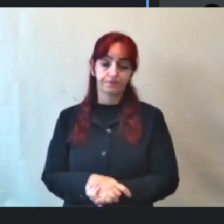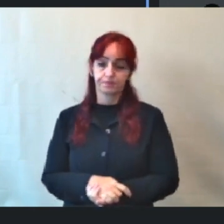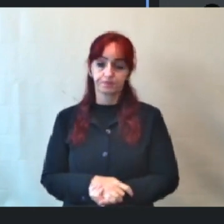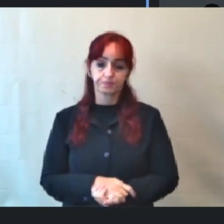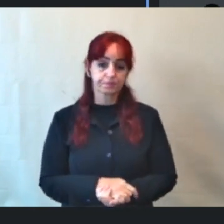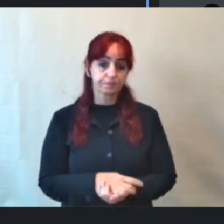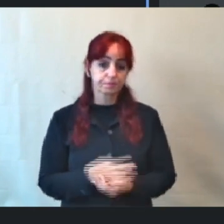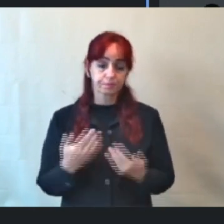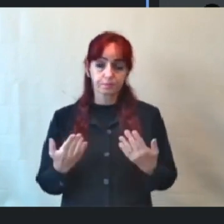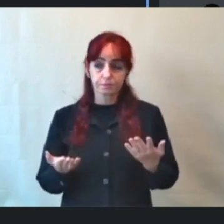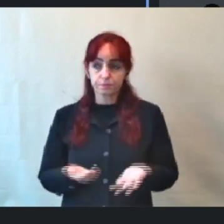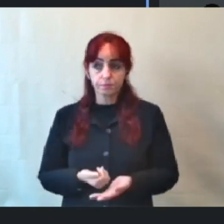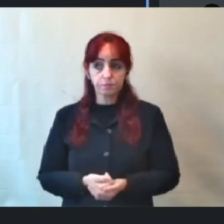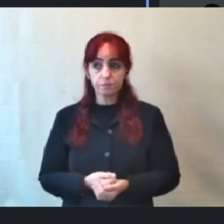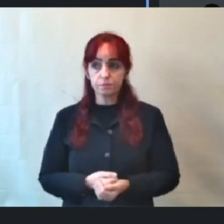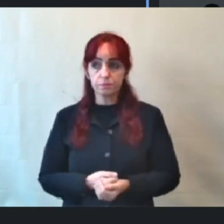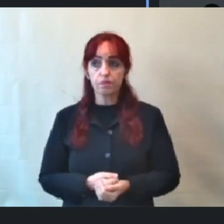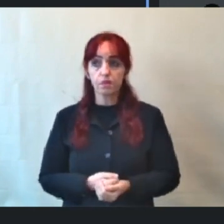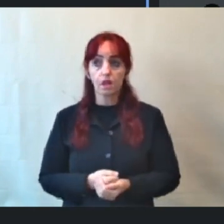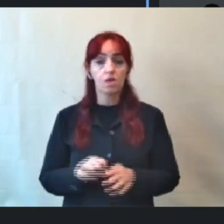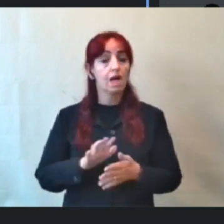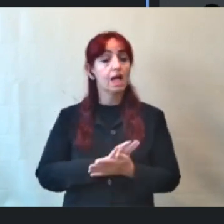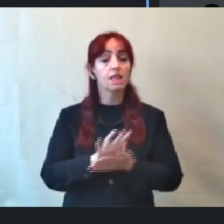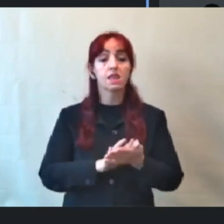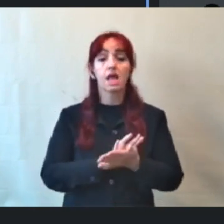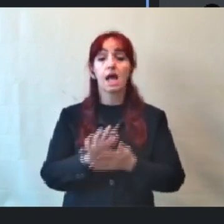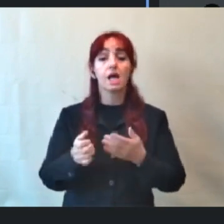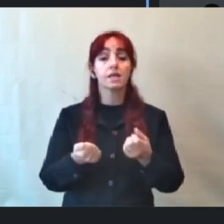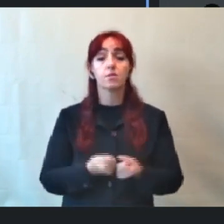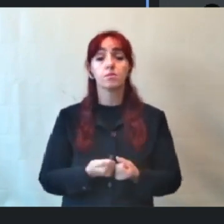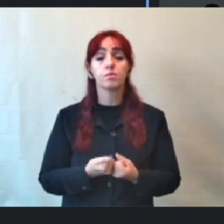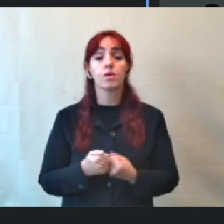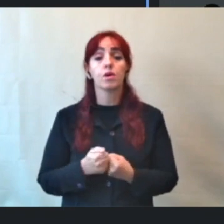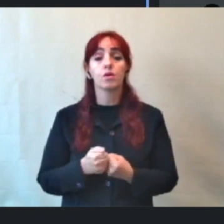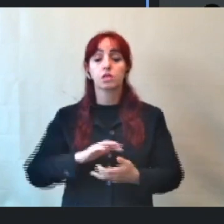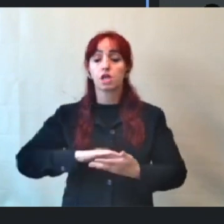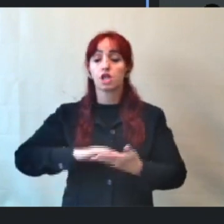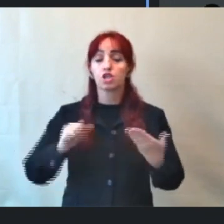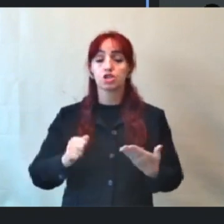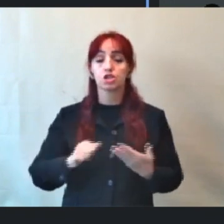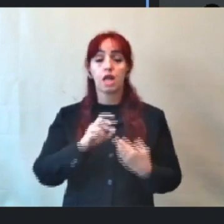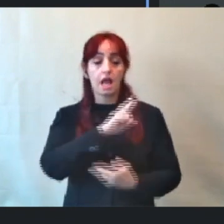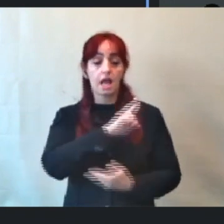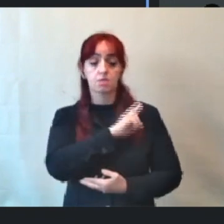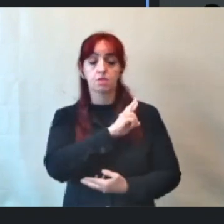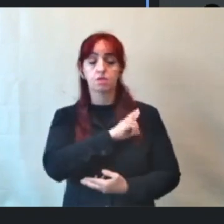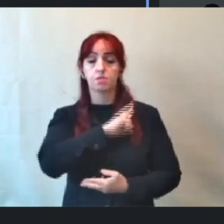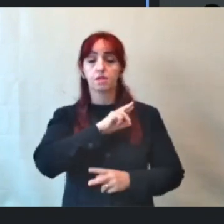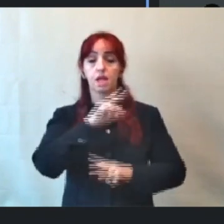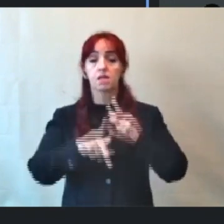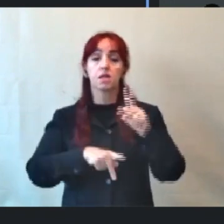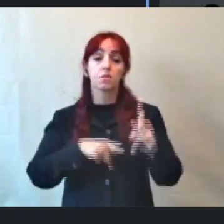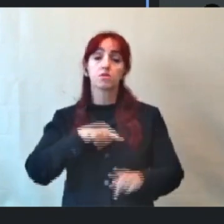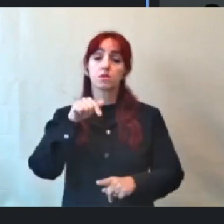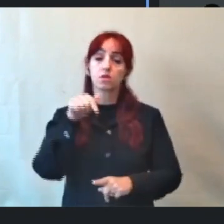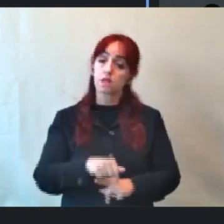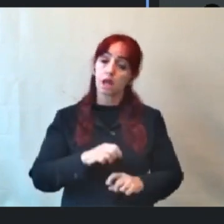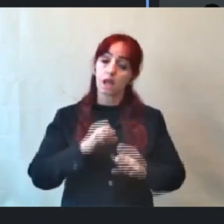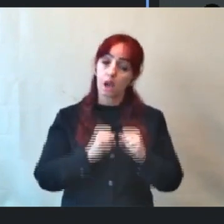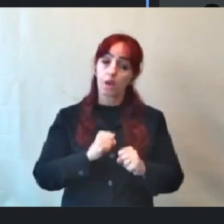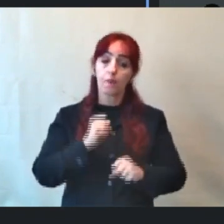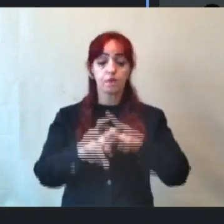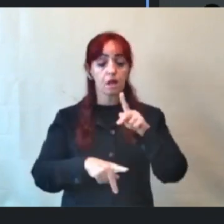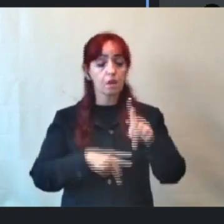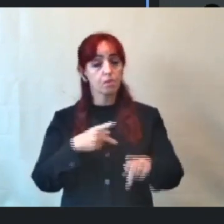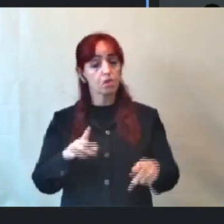pode tirar a responsabilidade daquele que está no poder público faça o que tem de ser feito,